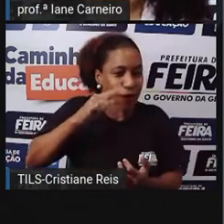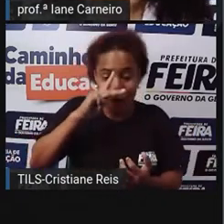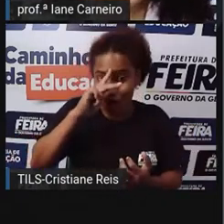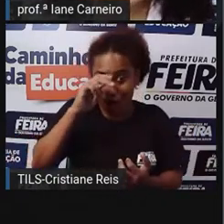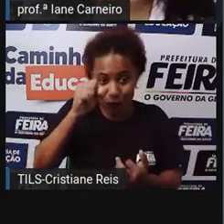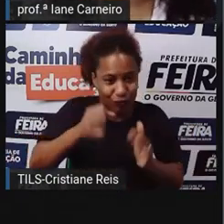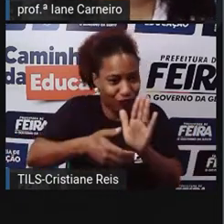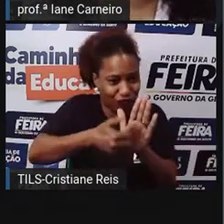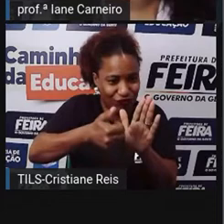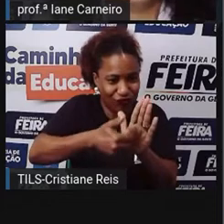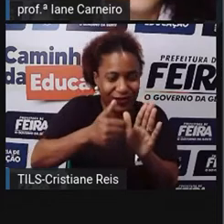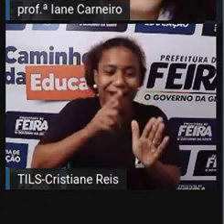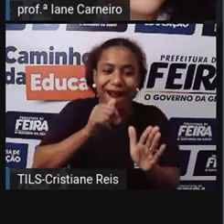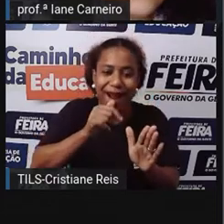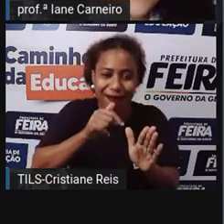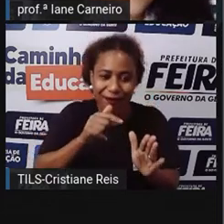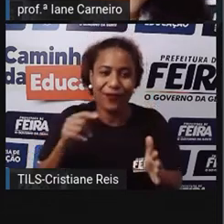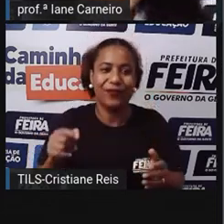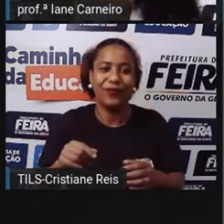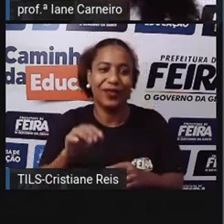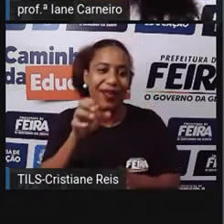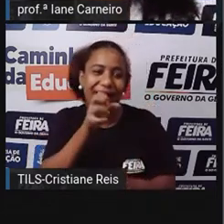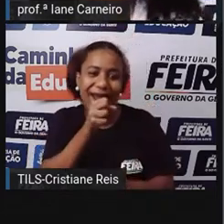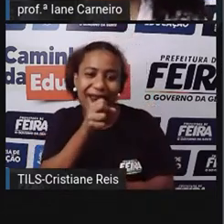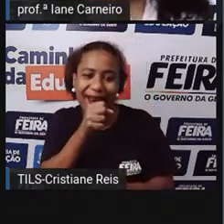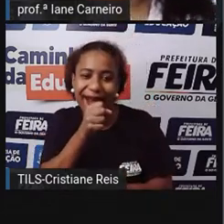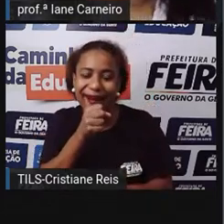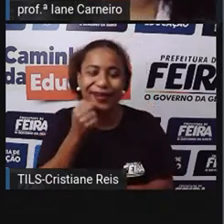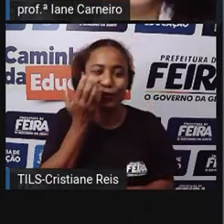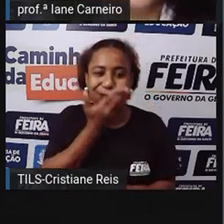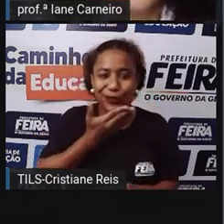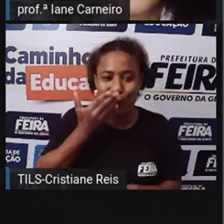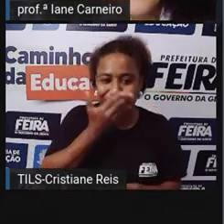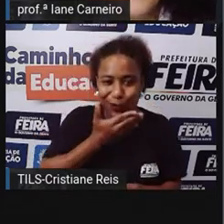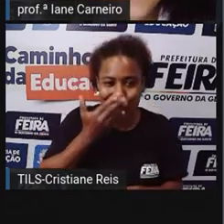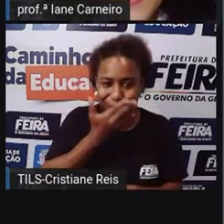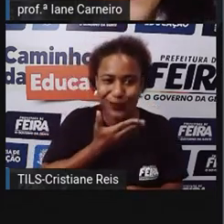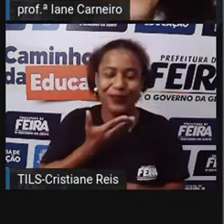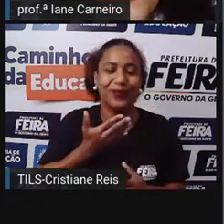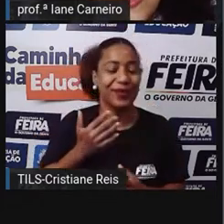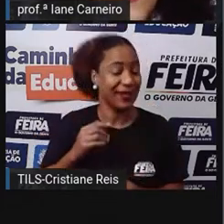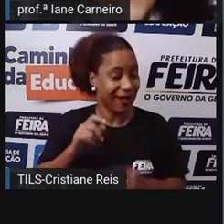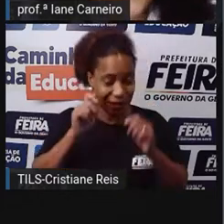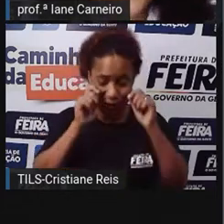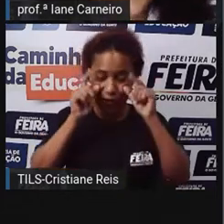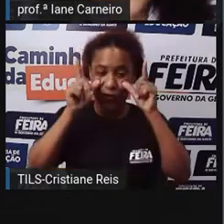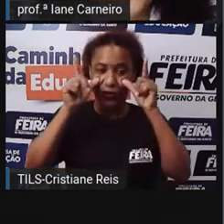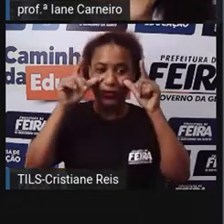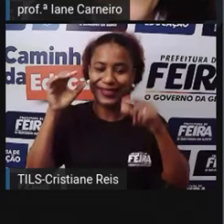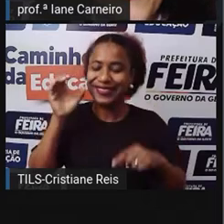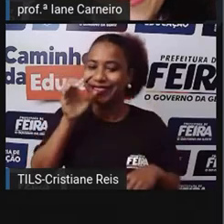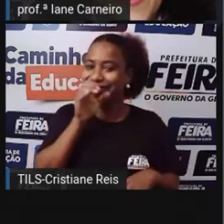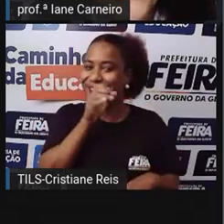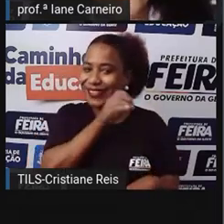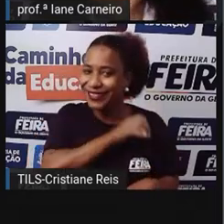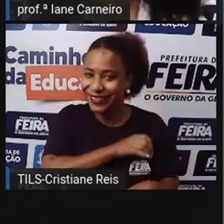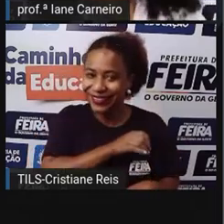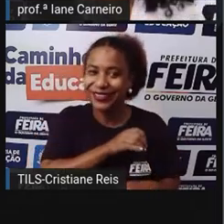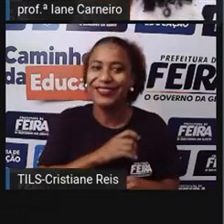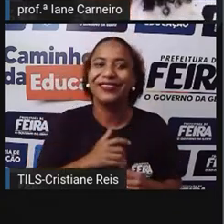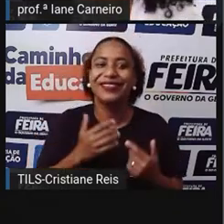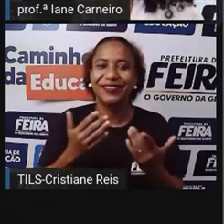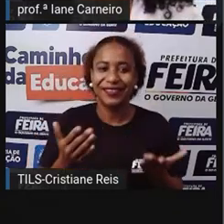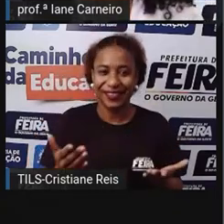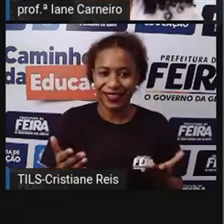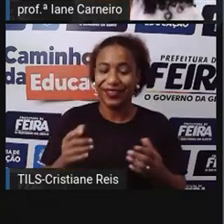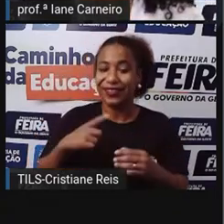Escolheram laranjas bem doces E levantaram bem cedo no dia do casamento Para colher couve